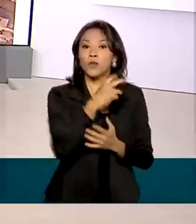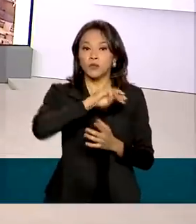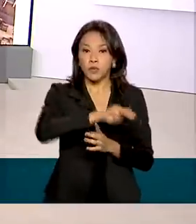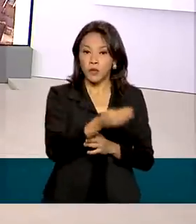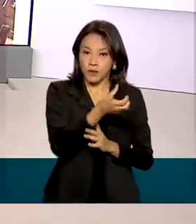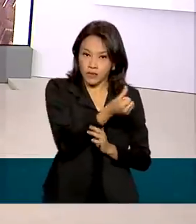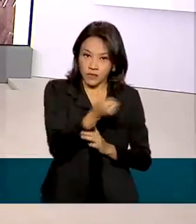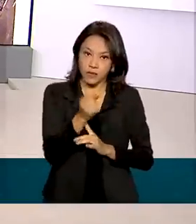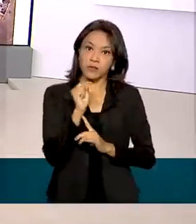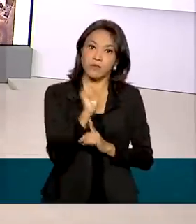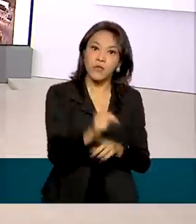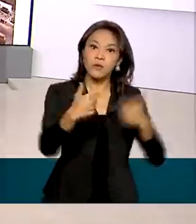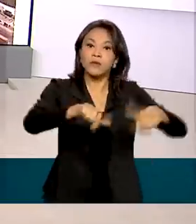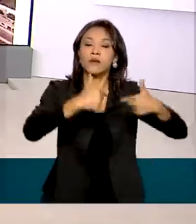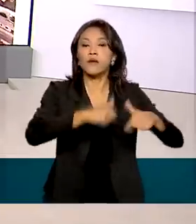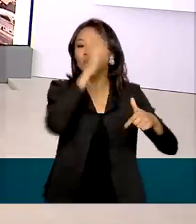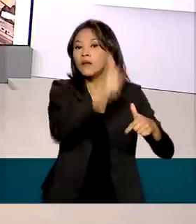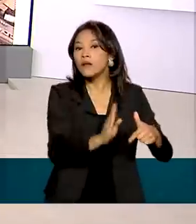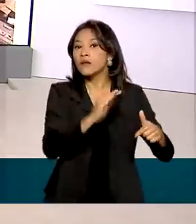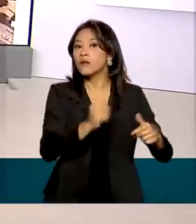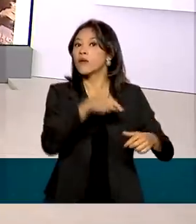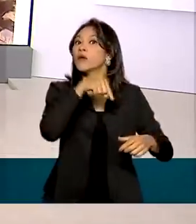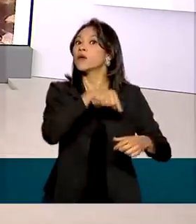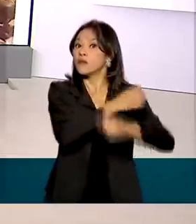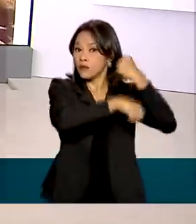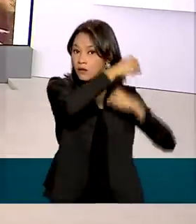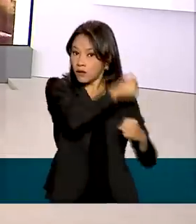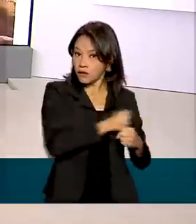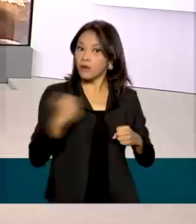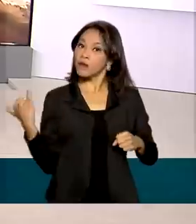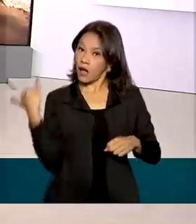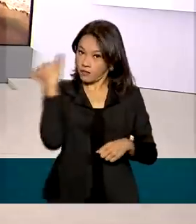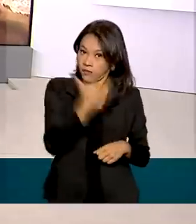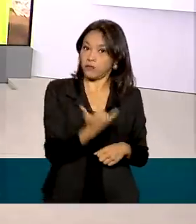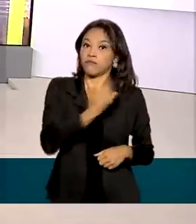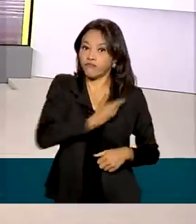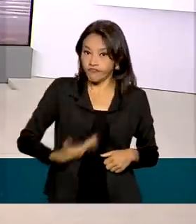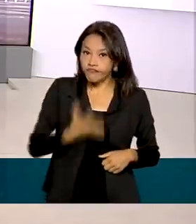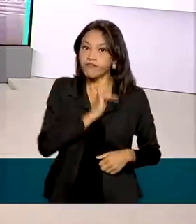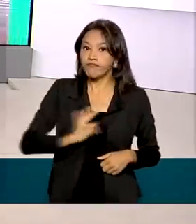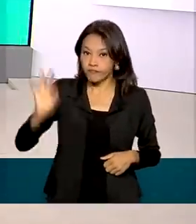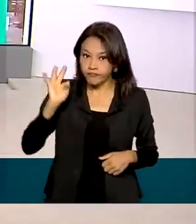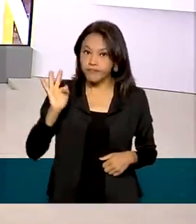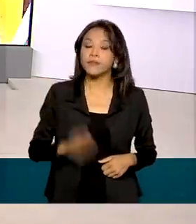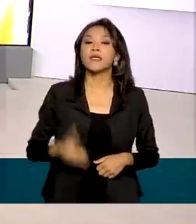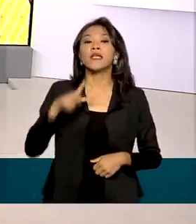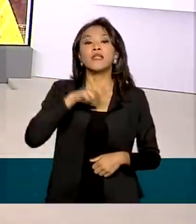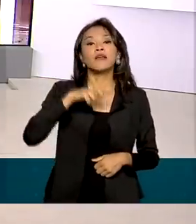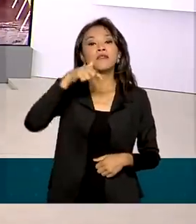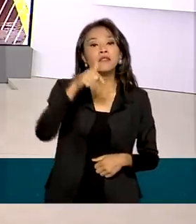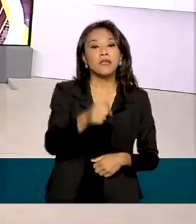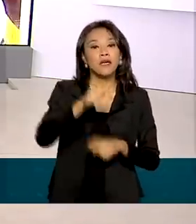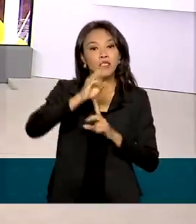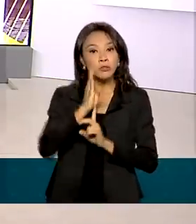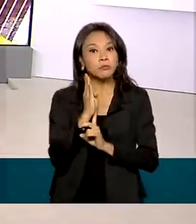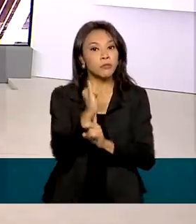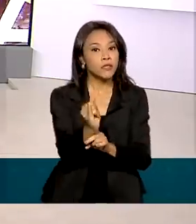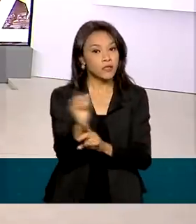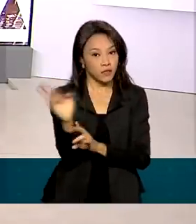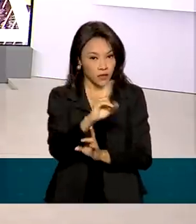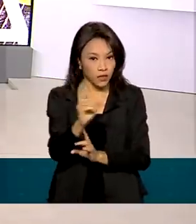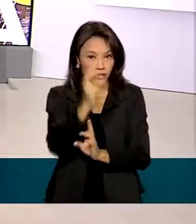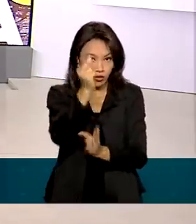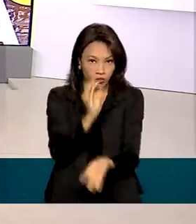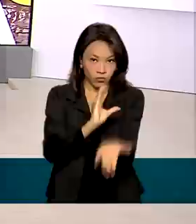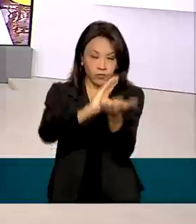formais no Brasil em 2021. Isso segundo o governo federal. O programa contou com 7 bilhões de reais em recursos e teve a